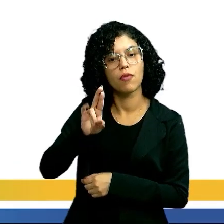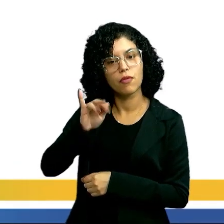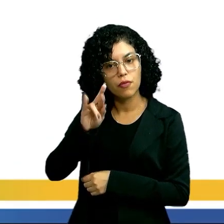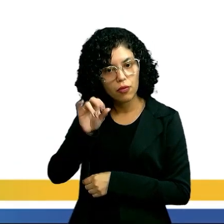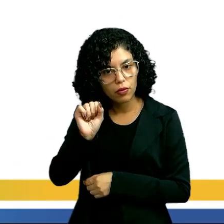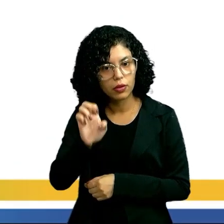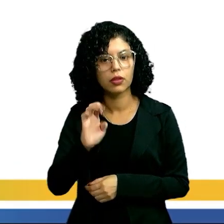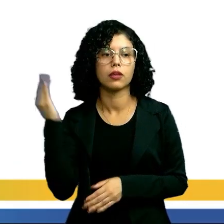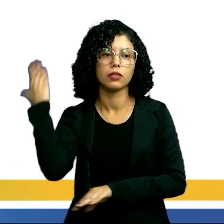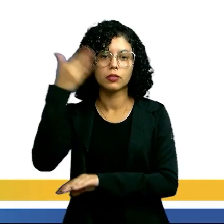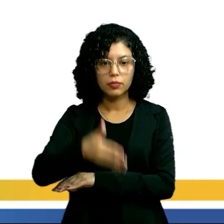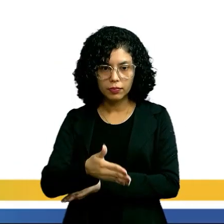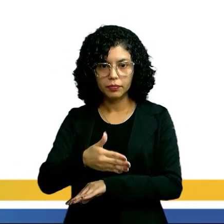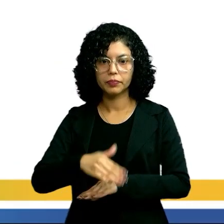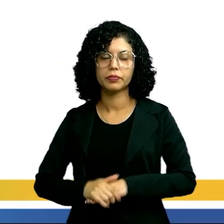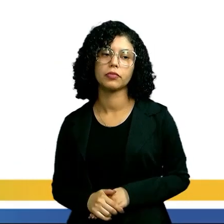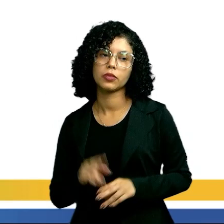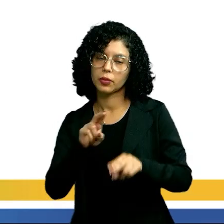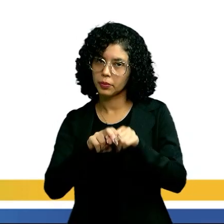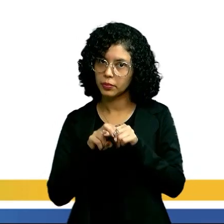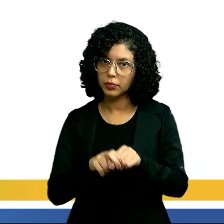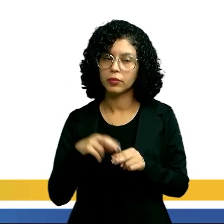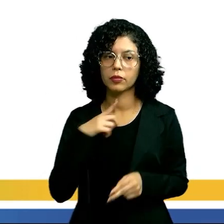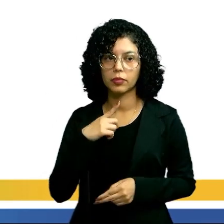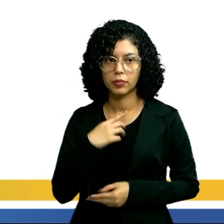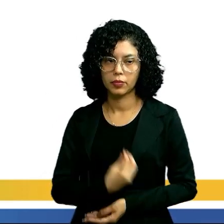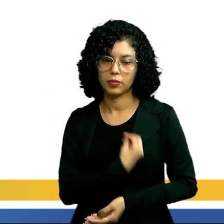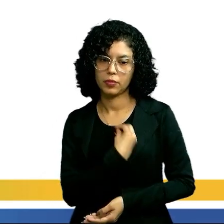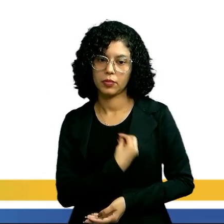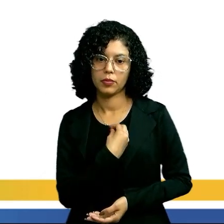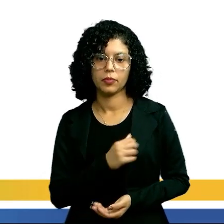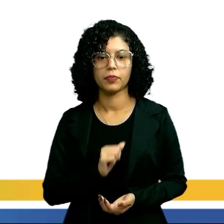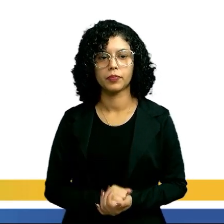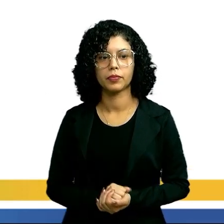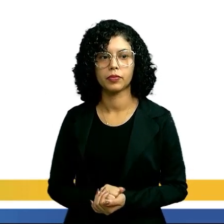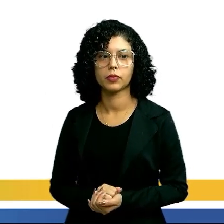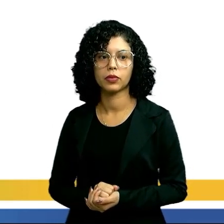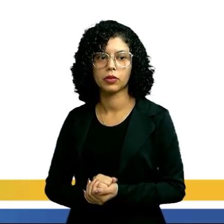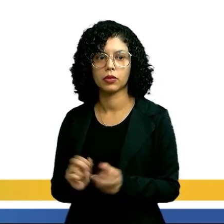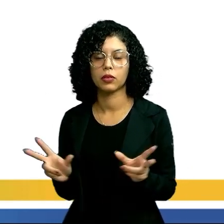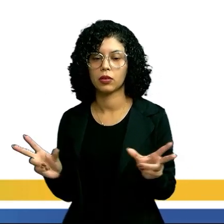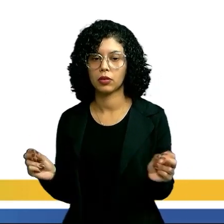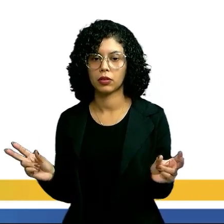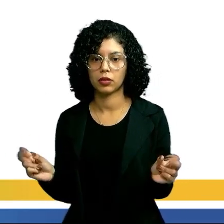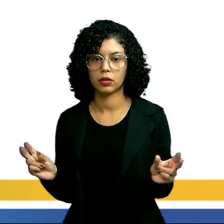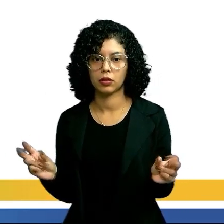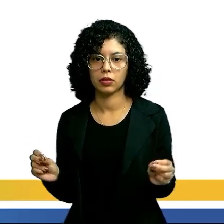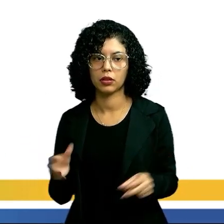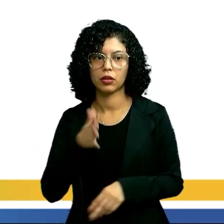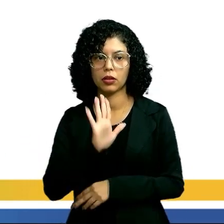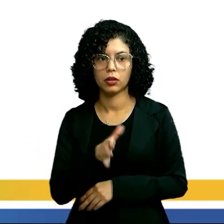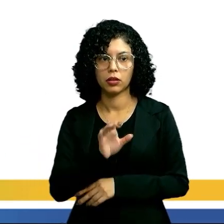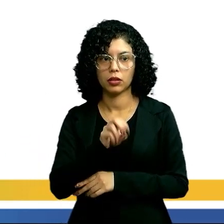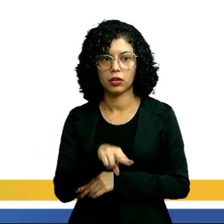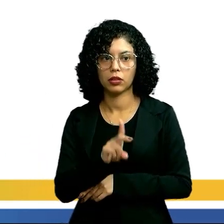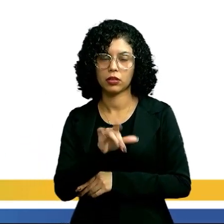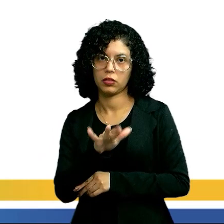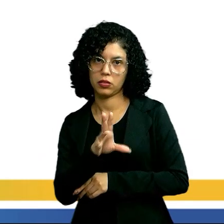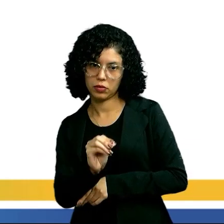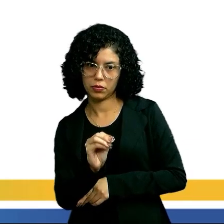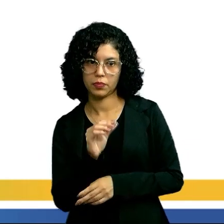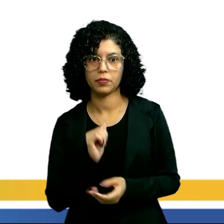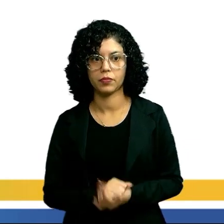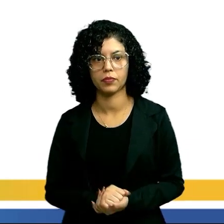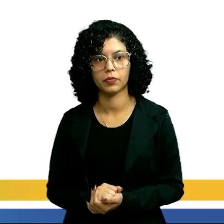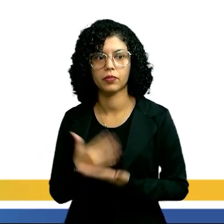desenvolvimento indireto. Por isso que ela tem a presença de larva, tá? Só que no crustáceo, a larva é chamada de náuprio,